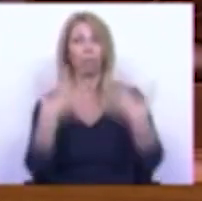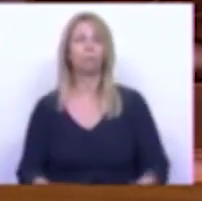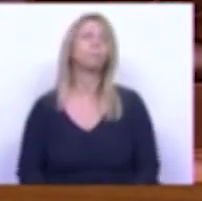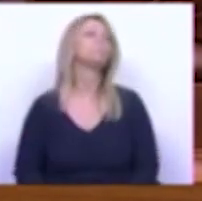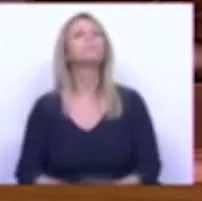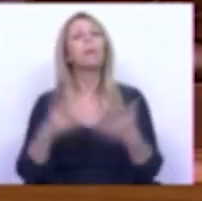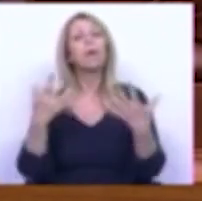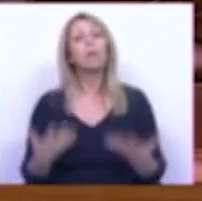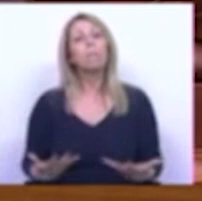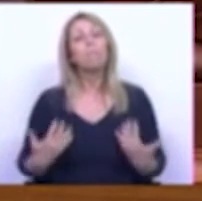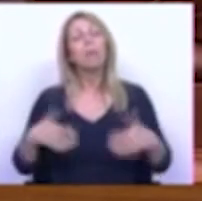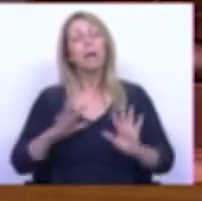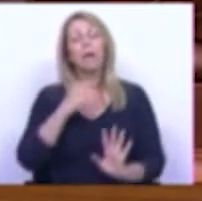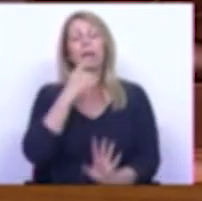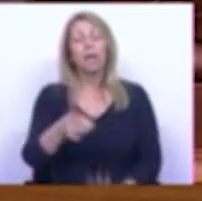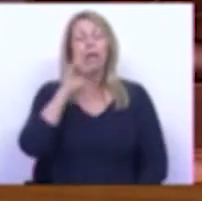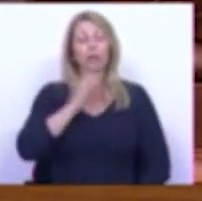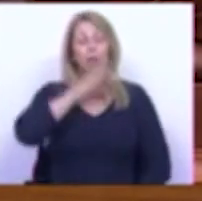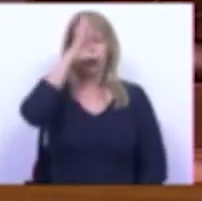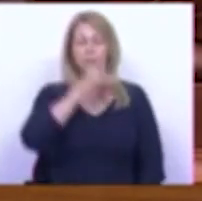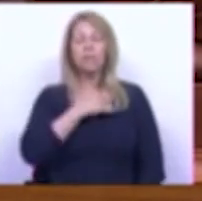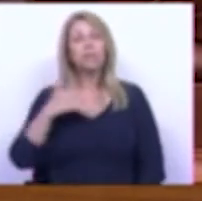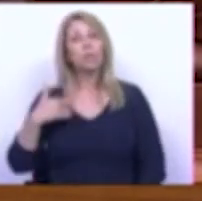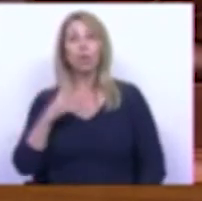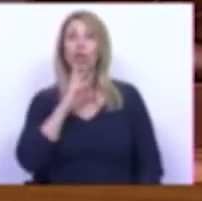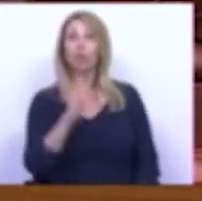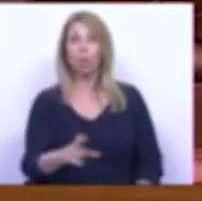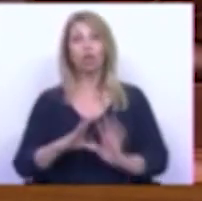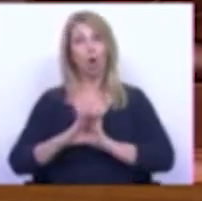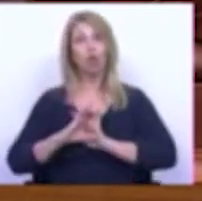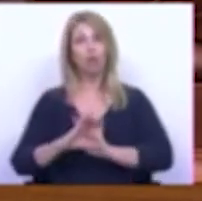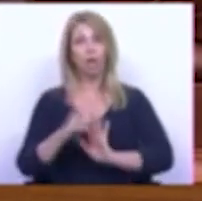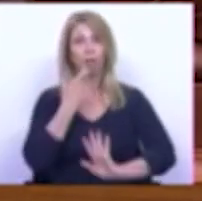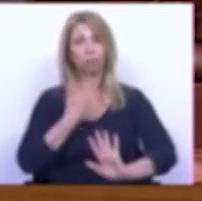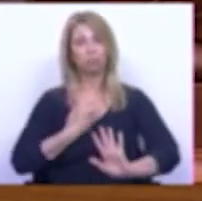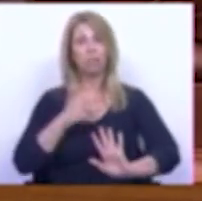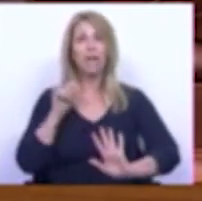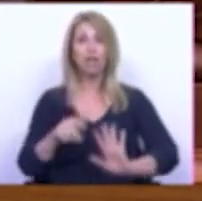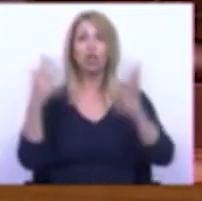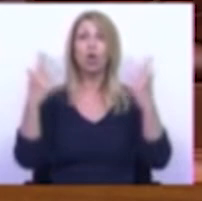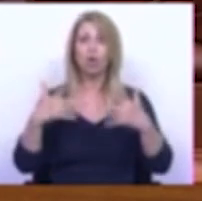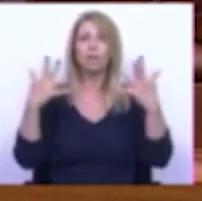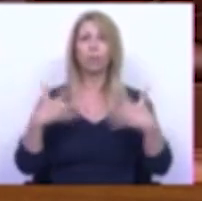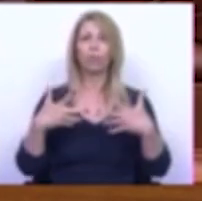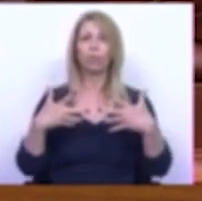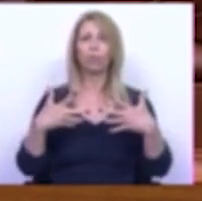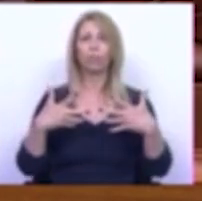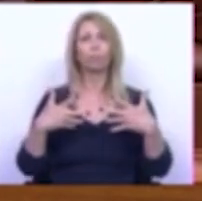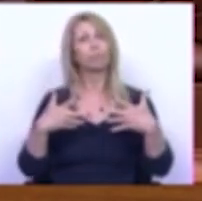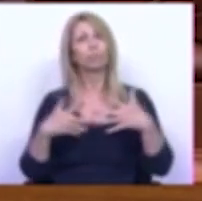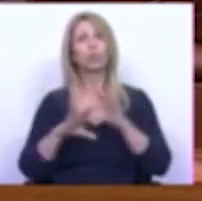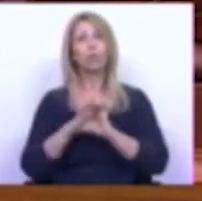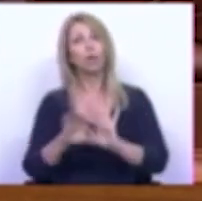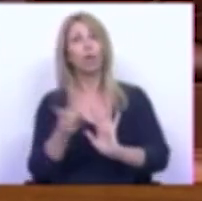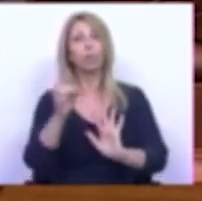disse a Senhora Ministra da Saúde em resposta ao Chega que este não é o orçamento que o Chega teria